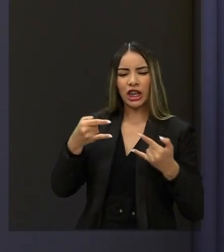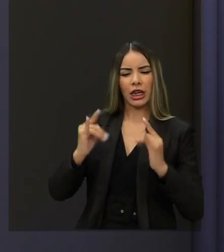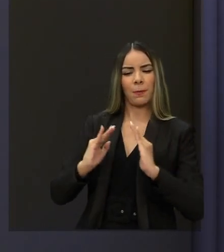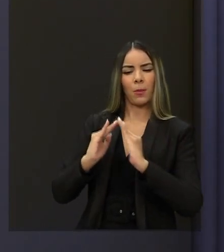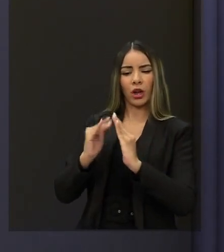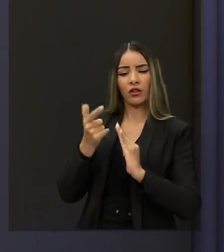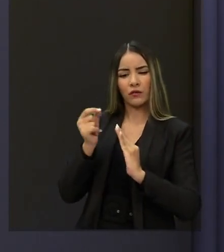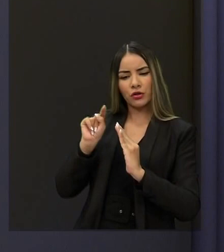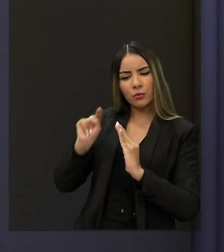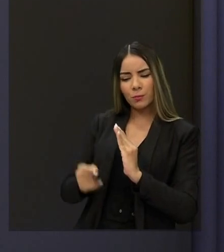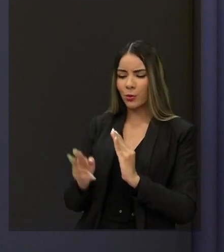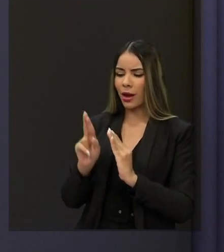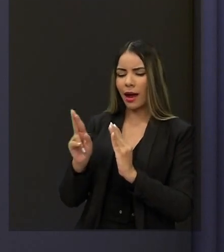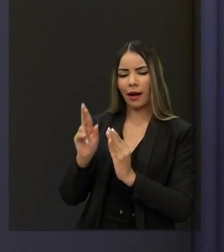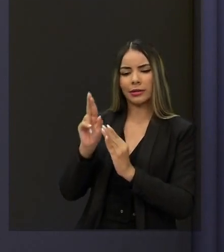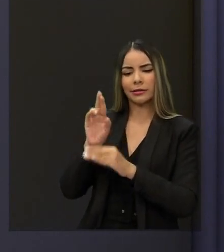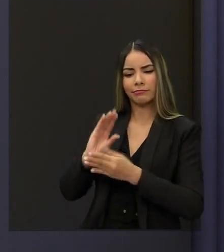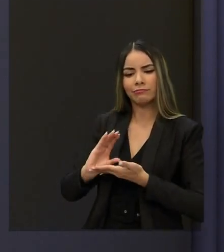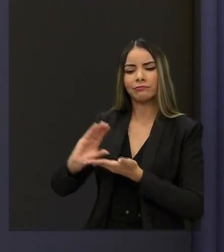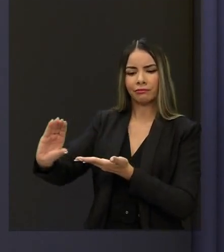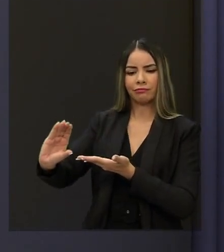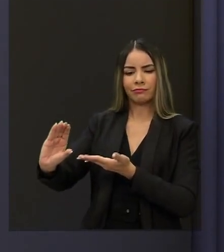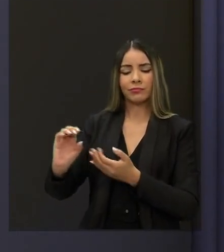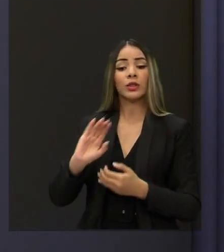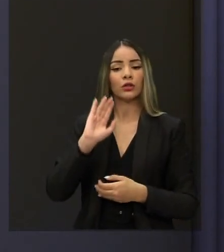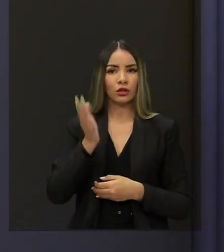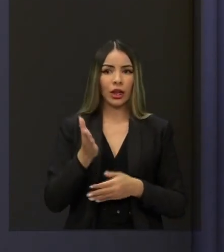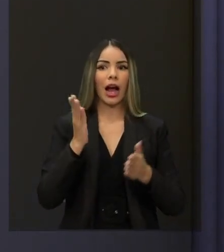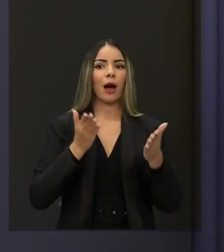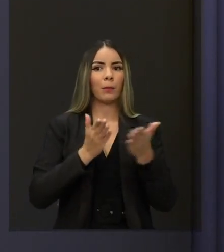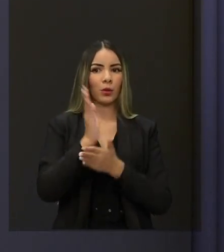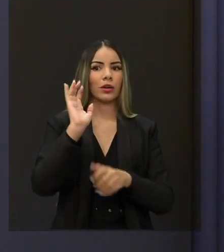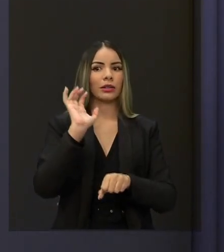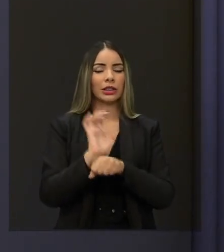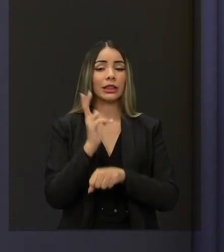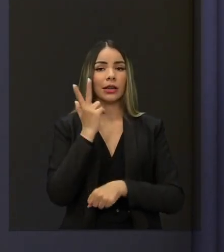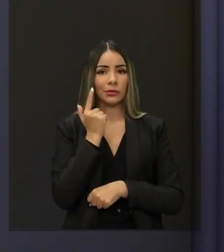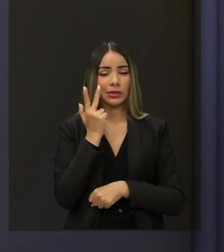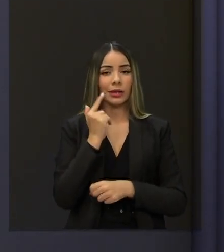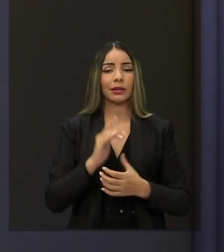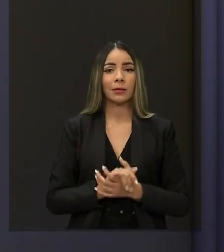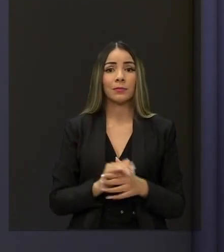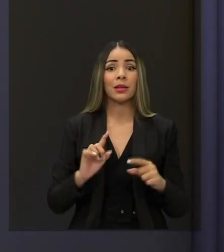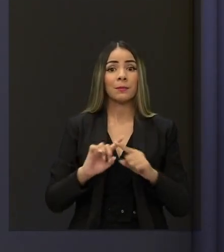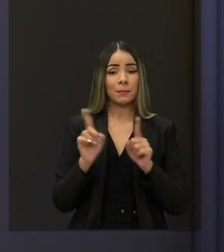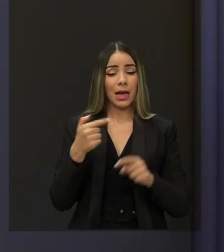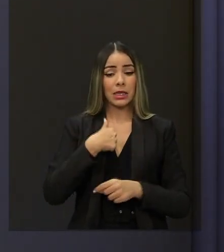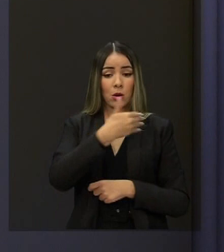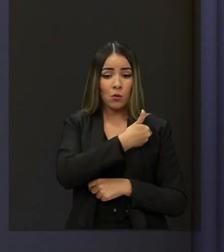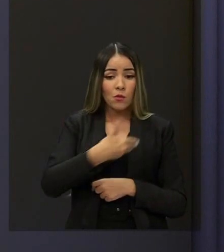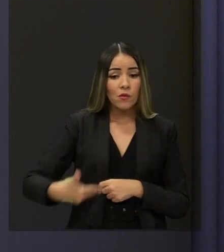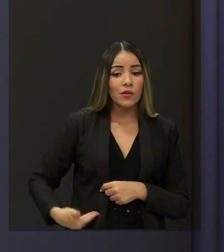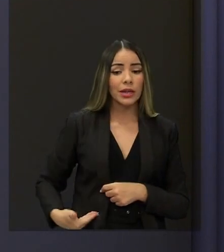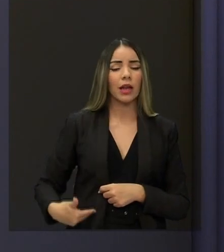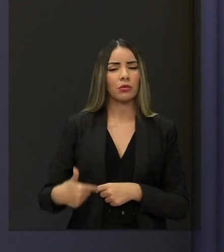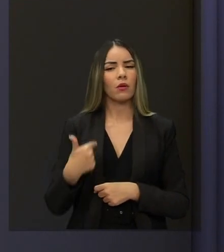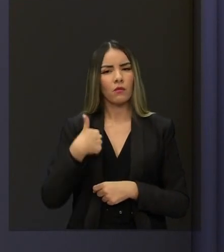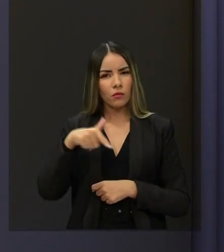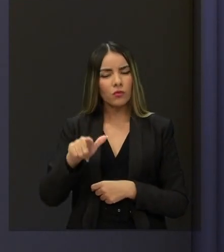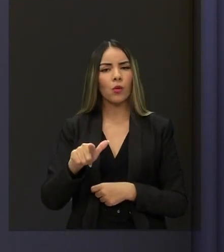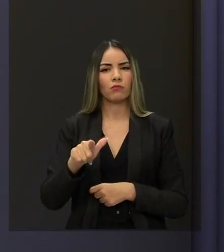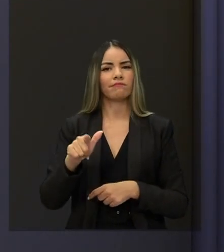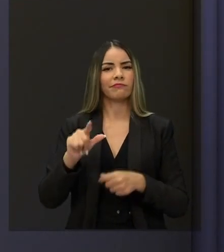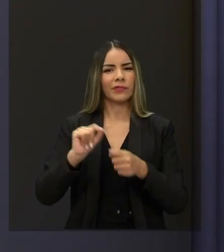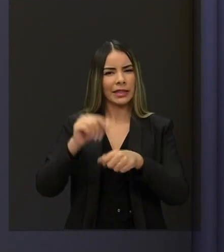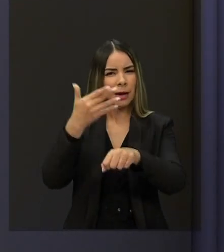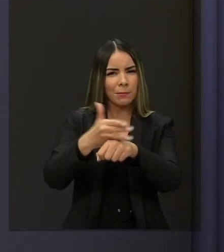reais. Essa lei já está aprovada no Estado do Ceará, não pode iniciar porque é ano eleitoral e a lei assim proíbe. Mas eu, governador, vou colocar em prática que